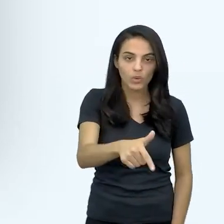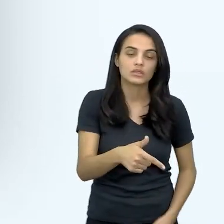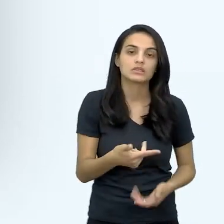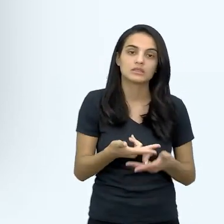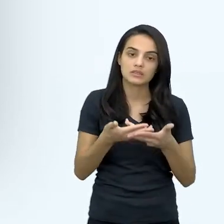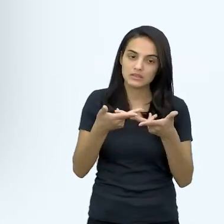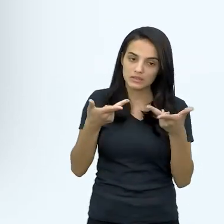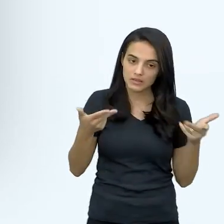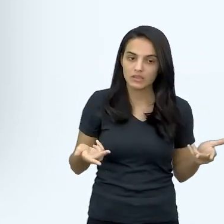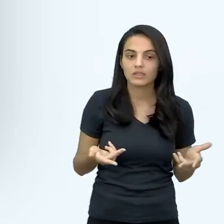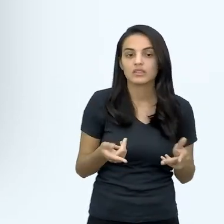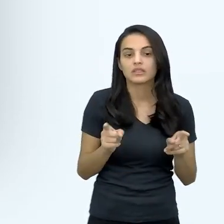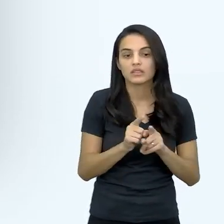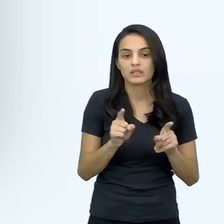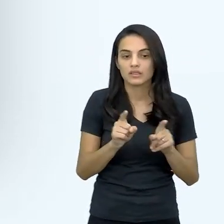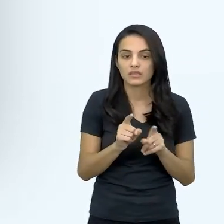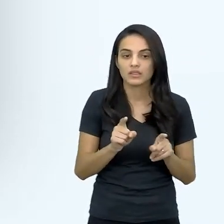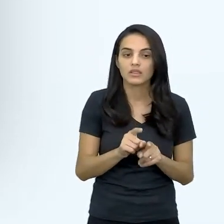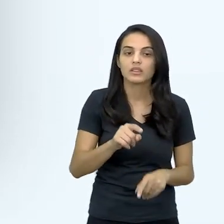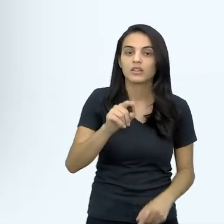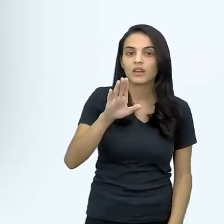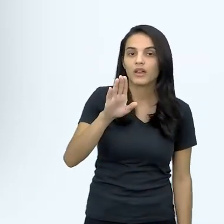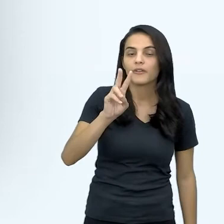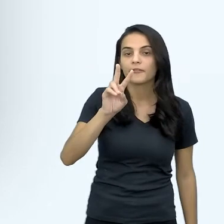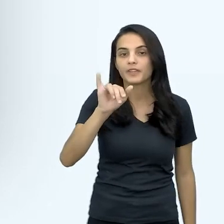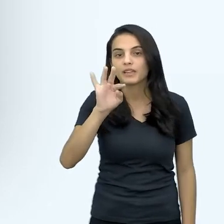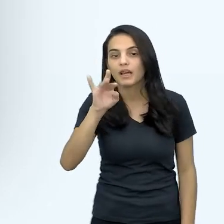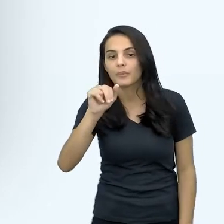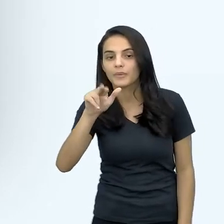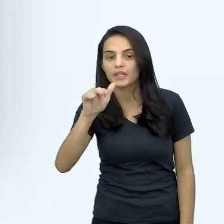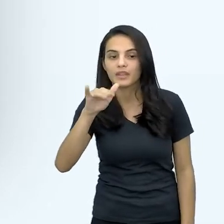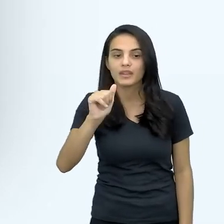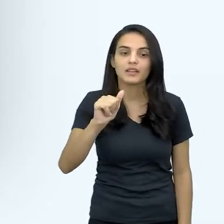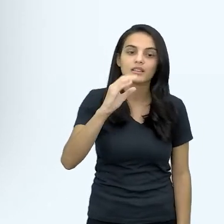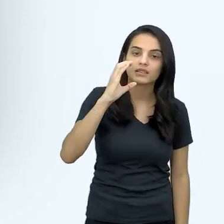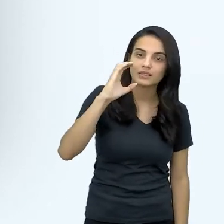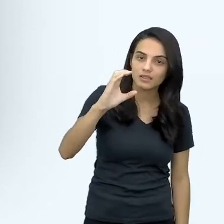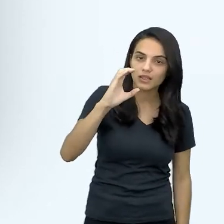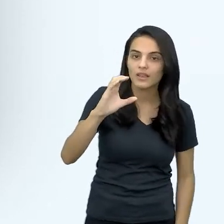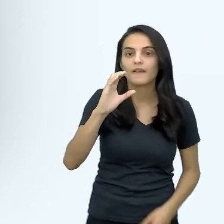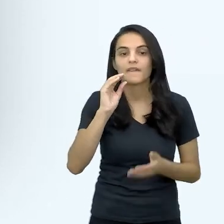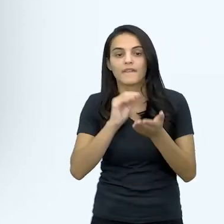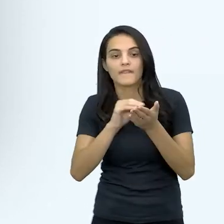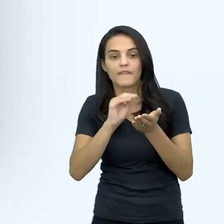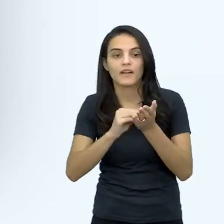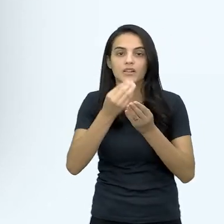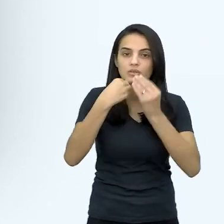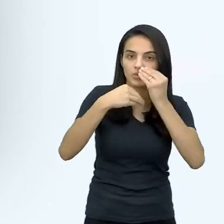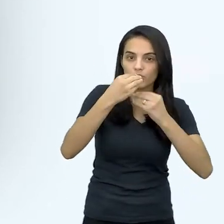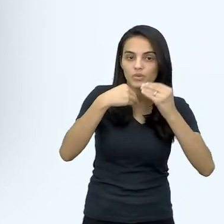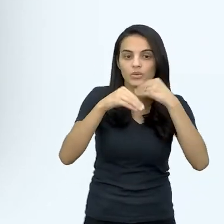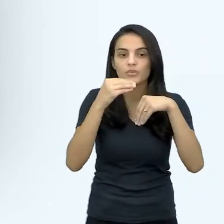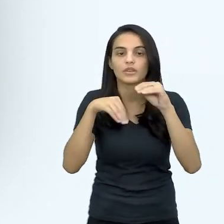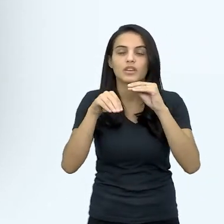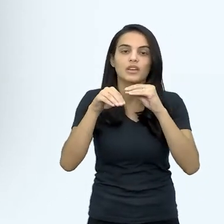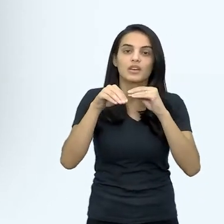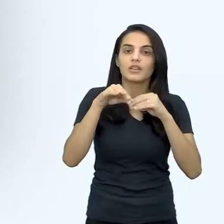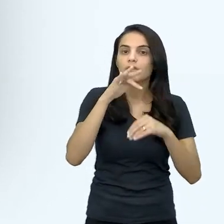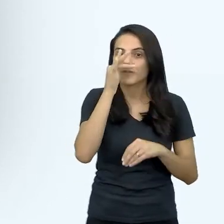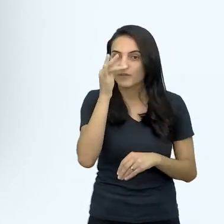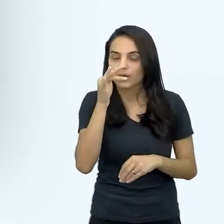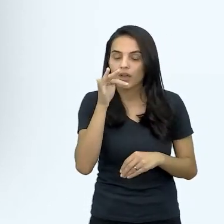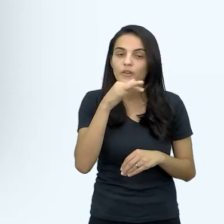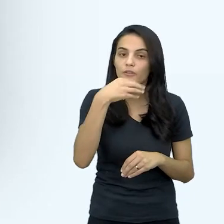temos também anemia por deficiência de vitamina C, né, por falta de comer frutas cítricas, outros vegetais,